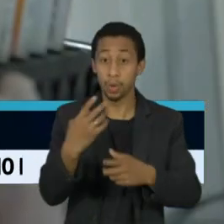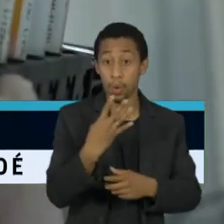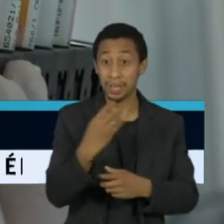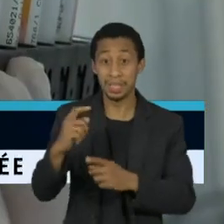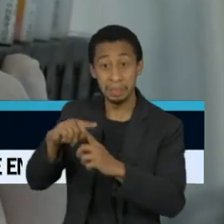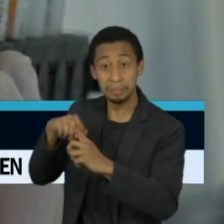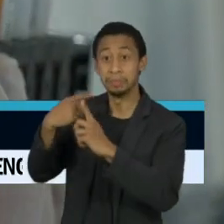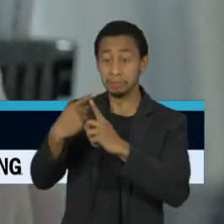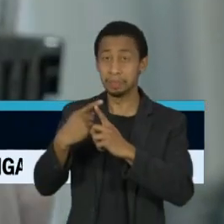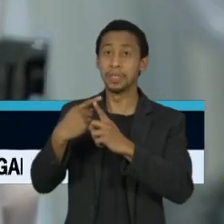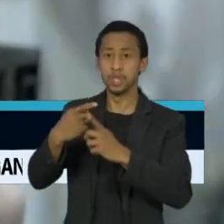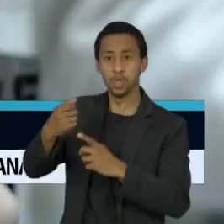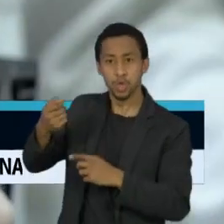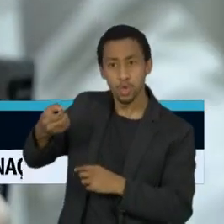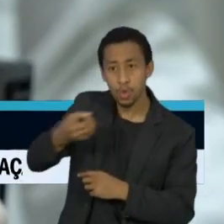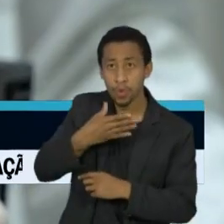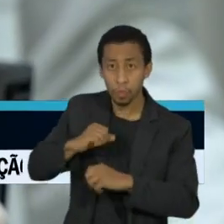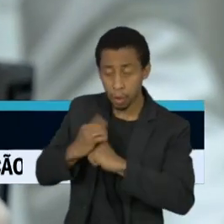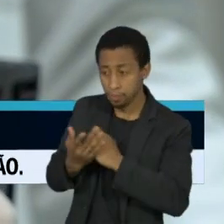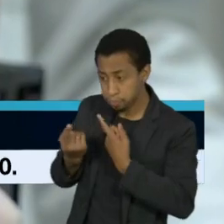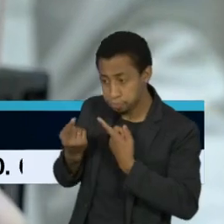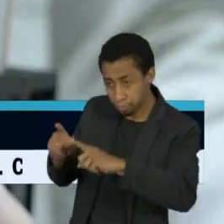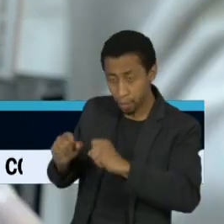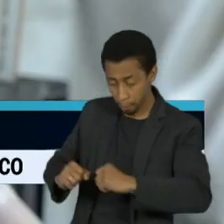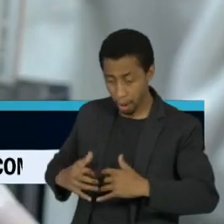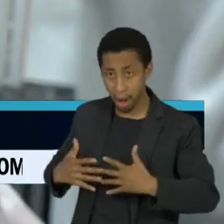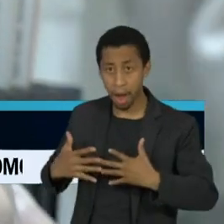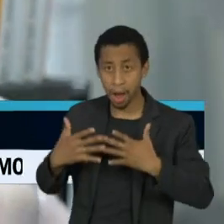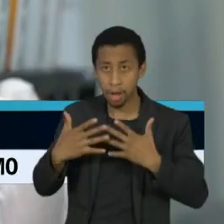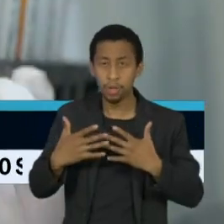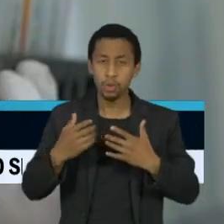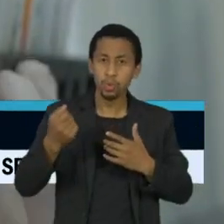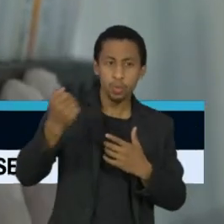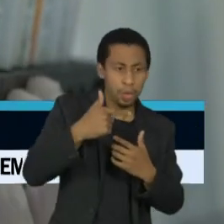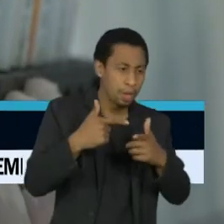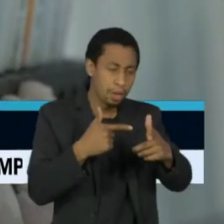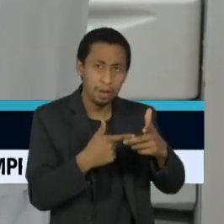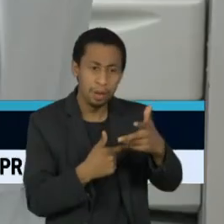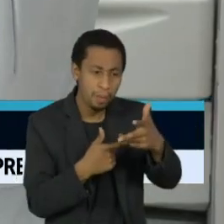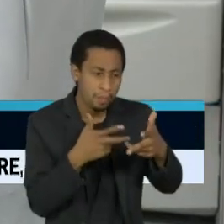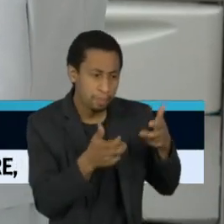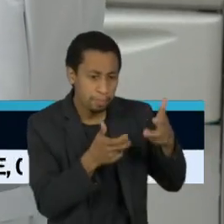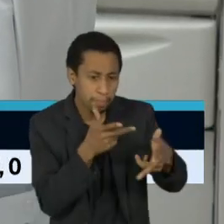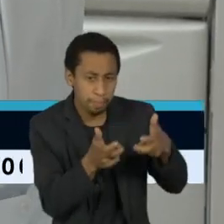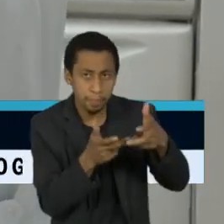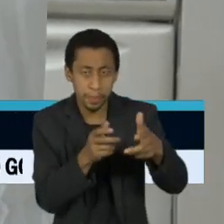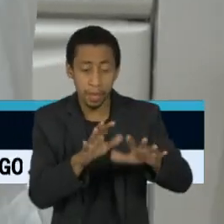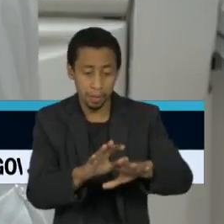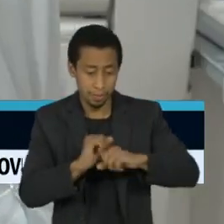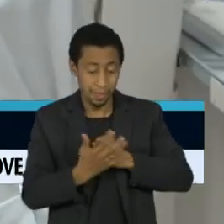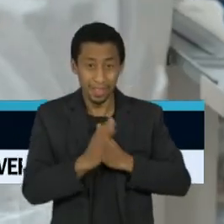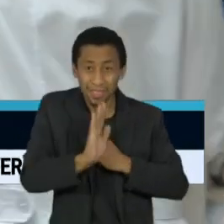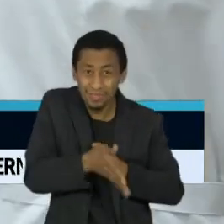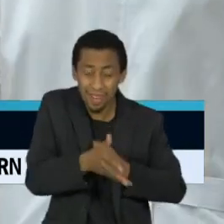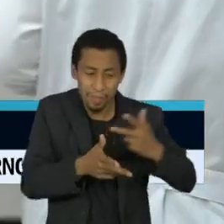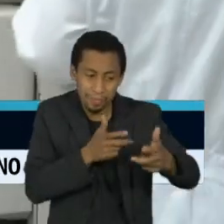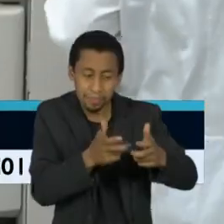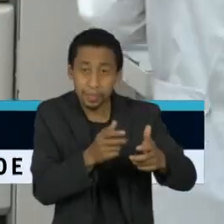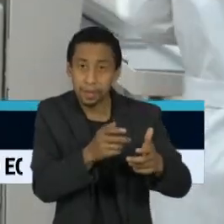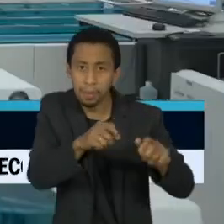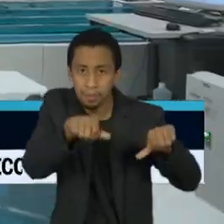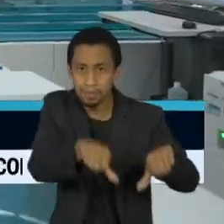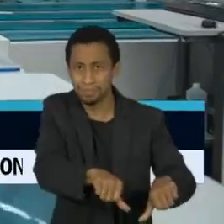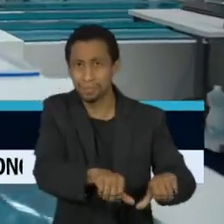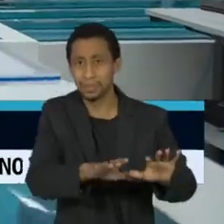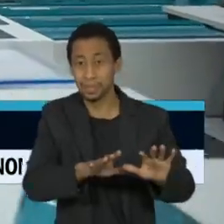contra o novo coronavírus do que a quantidade encontrada no plasma de pessoas que já tiveram a Covid-19. A